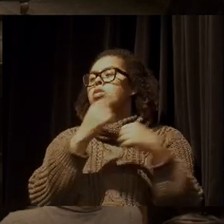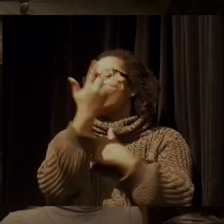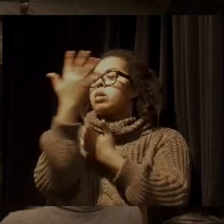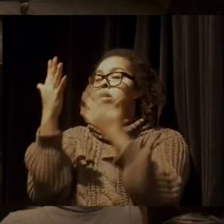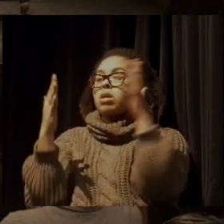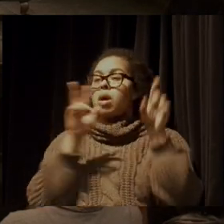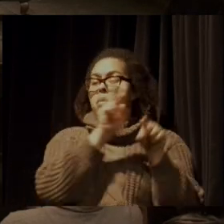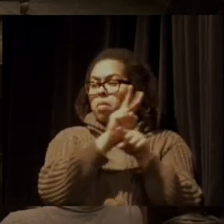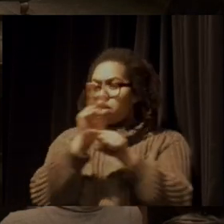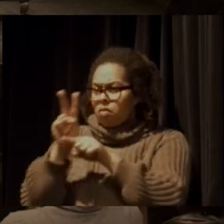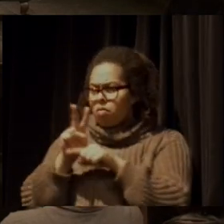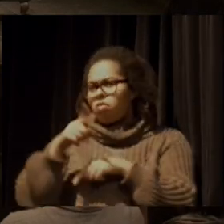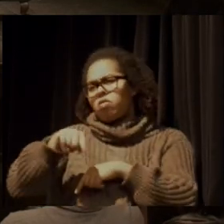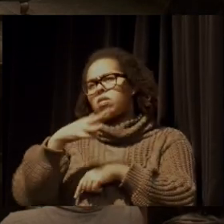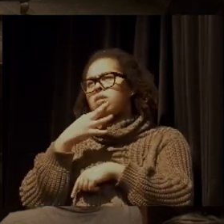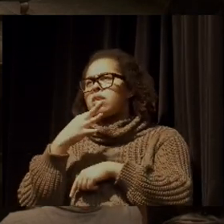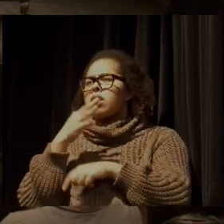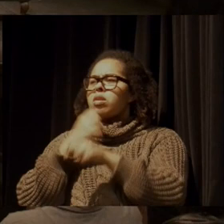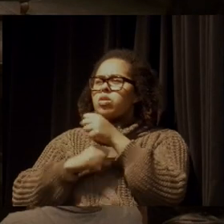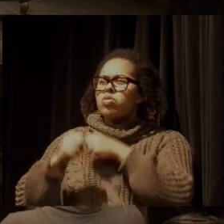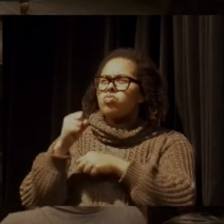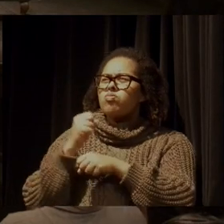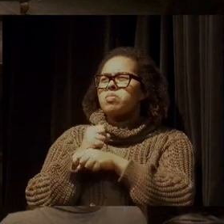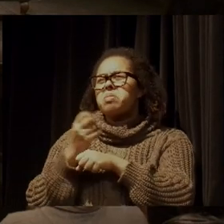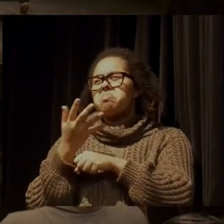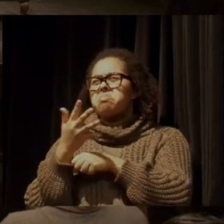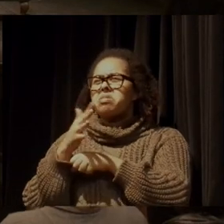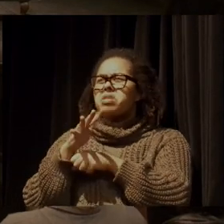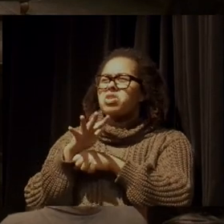vocês devem conhecer, que é de